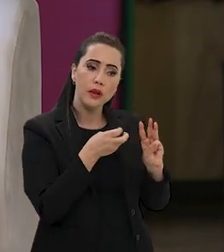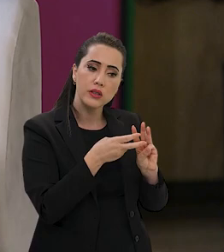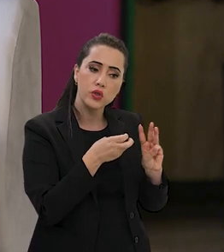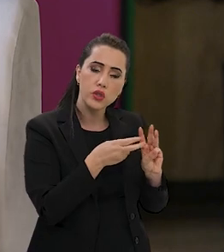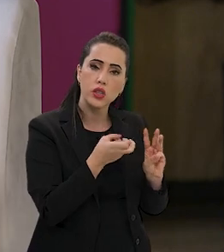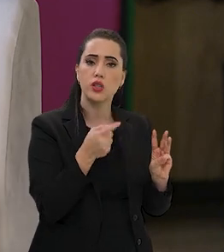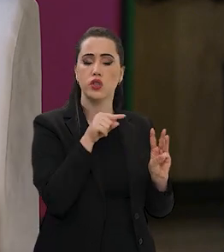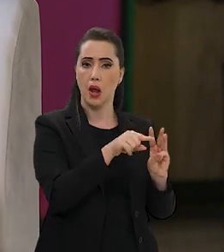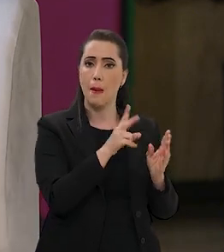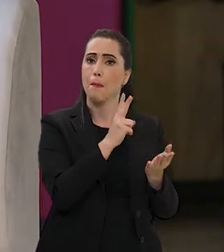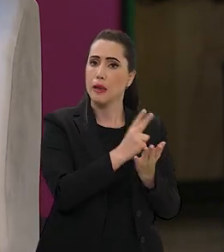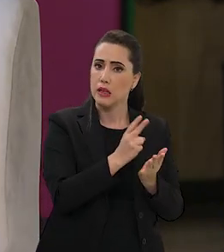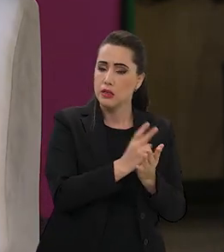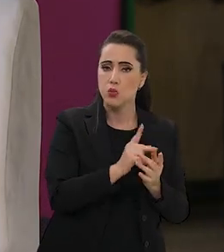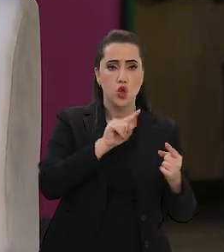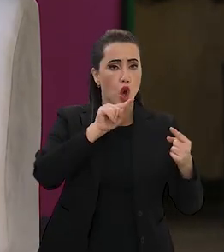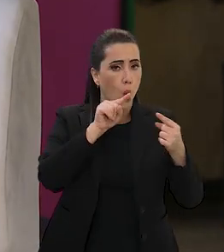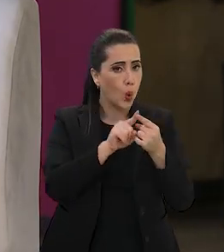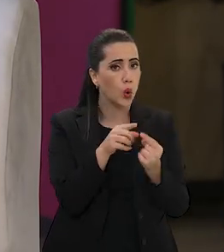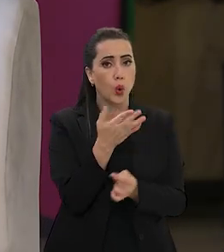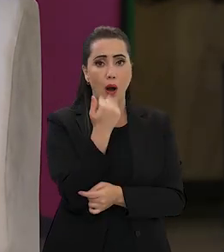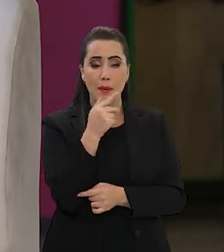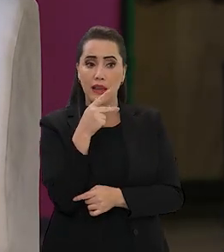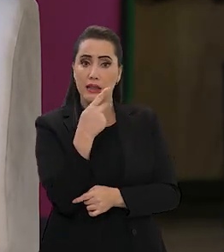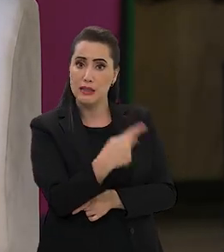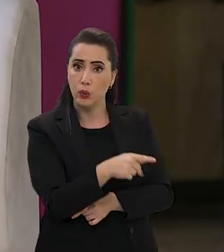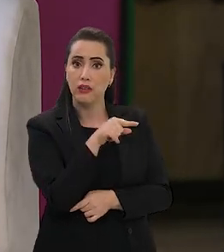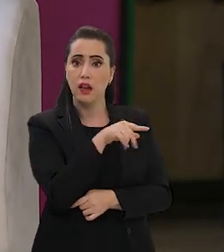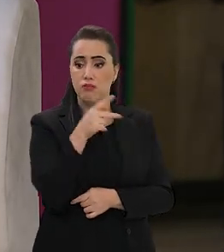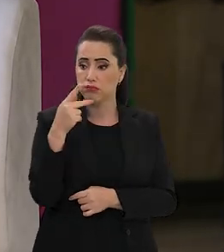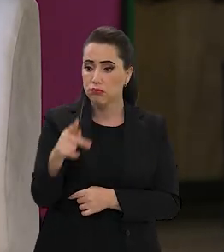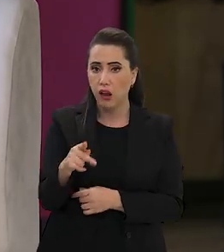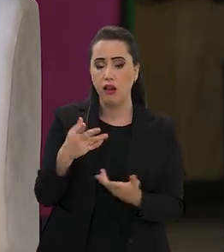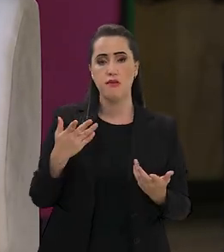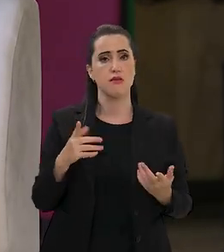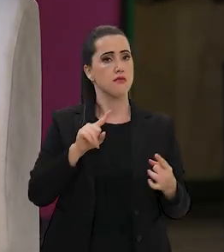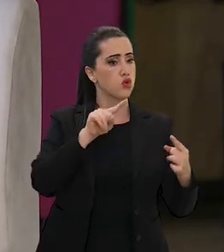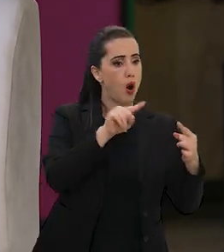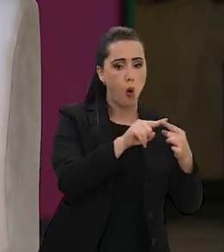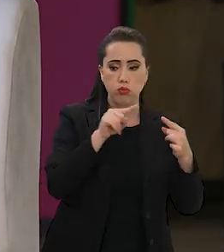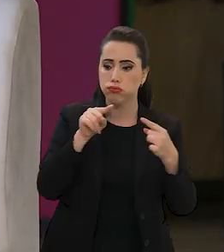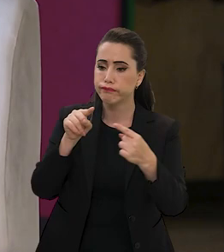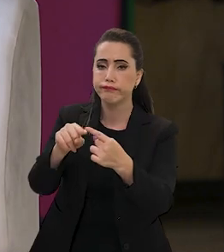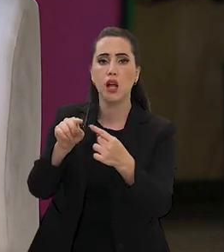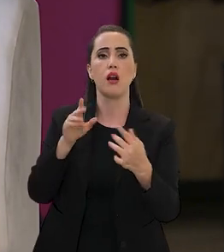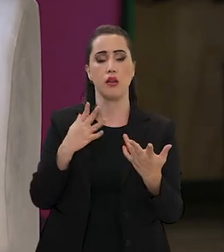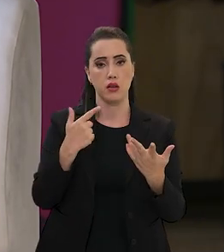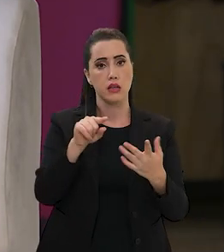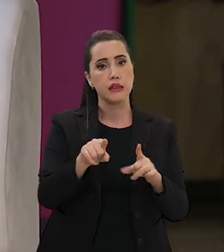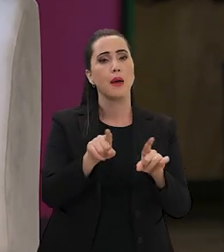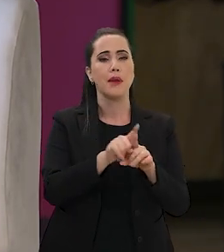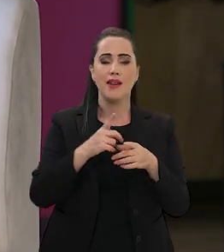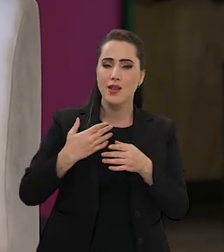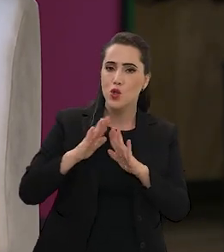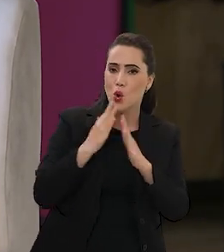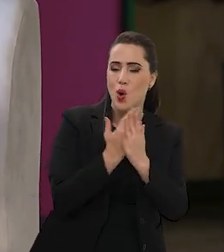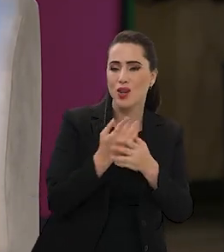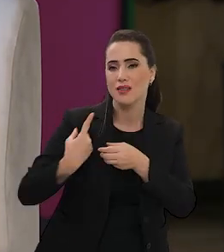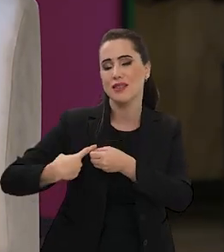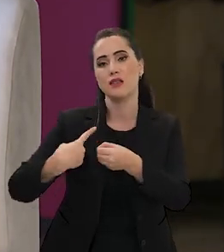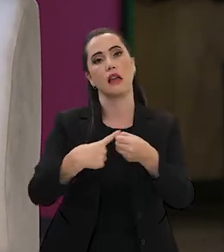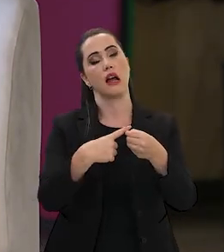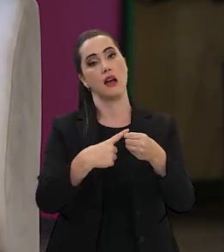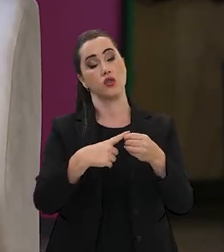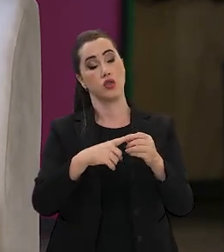atende as comunidades, as escolas indígenas com as peculiaridades da alimentação indígena, as escolas quilombolas, ela atende as